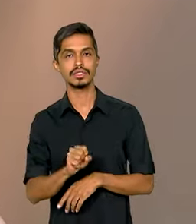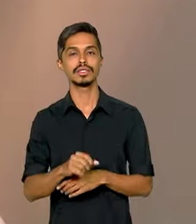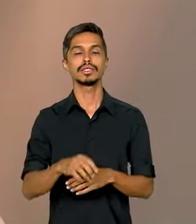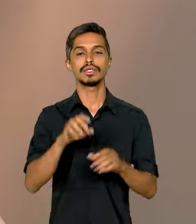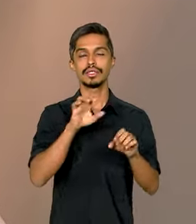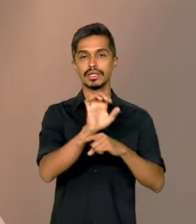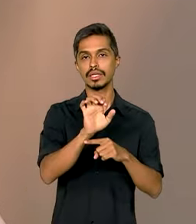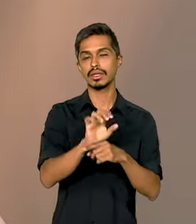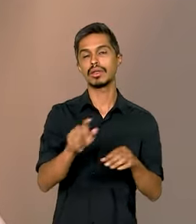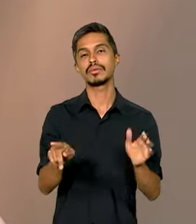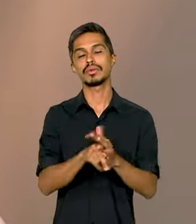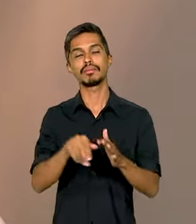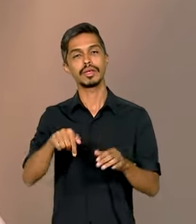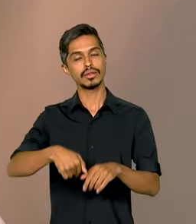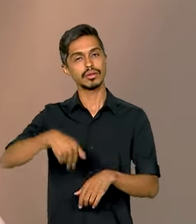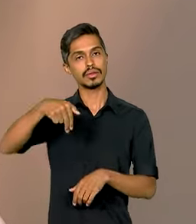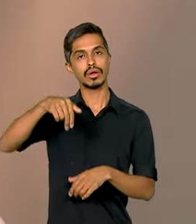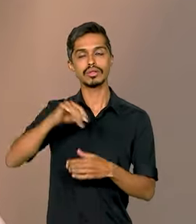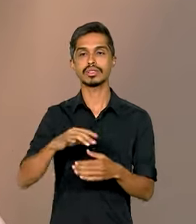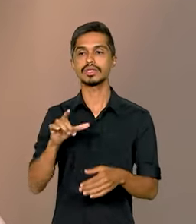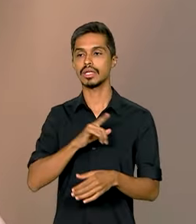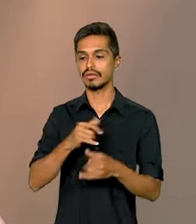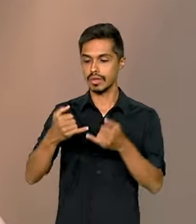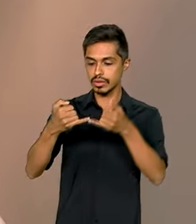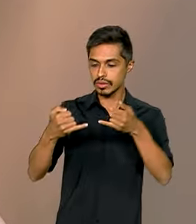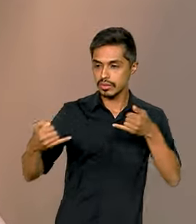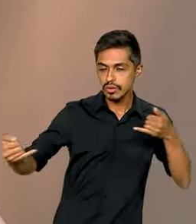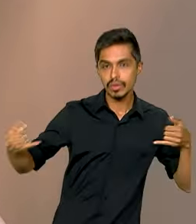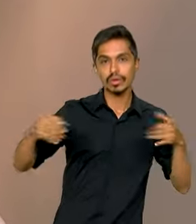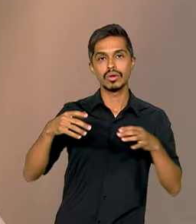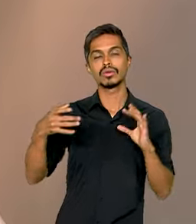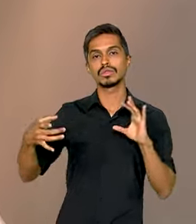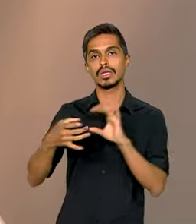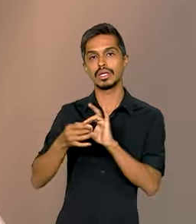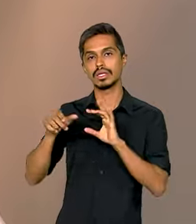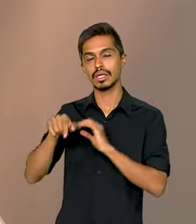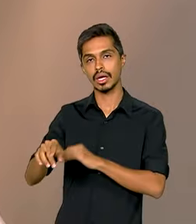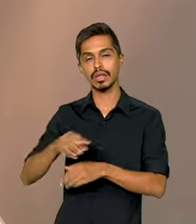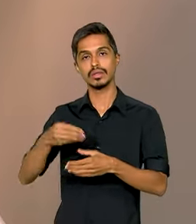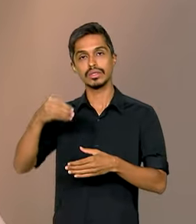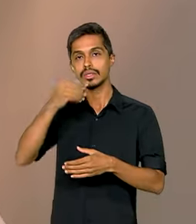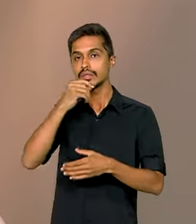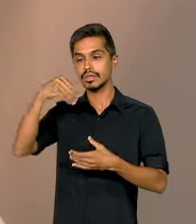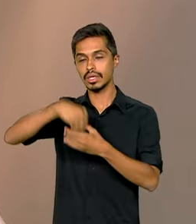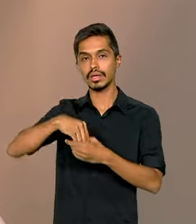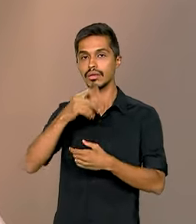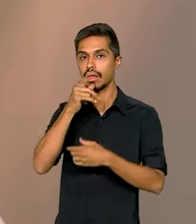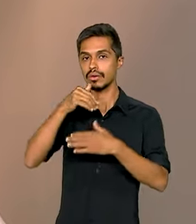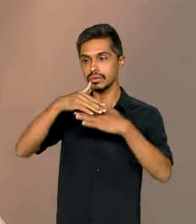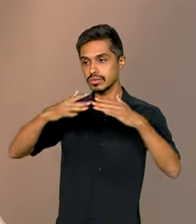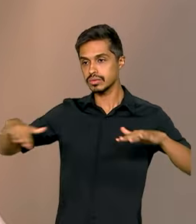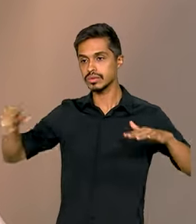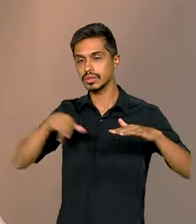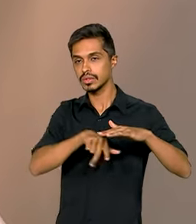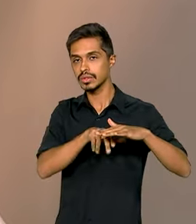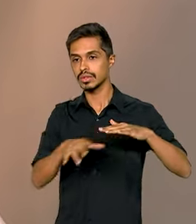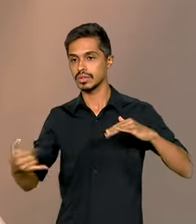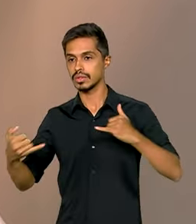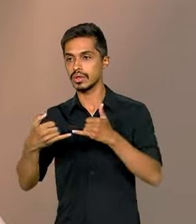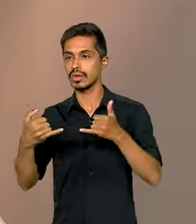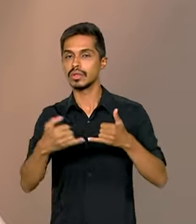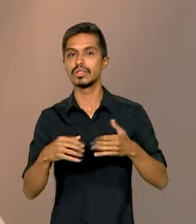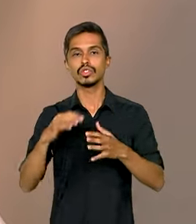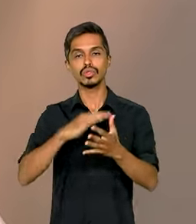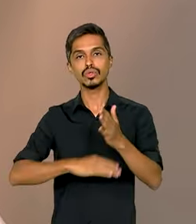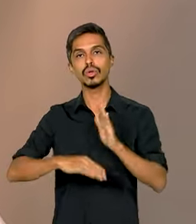do Norte, conectados pelos cabos subfluviais, pelos rios que vão conectar todas, ligar todas as capitais dos estados do